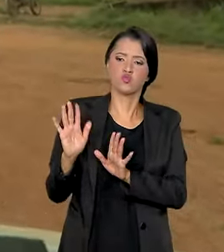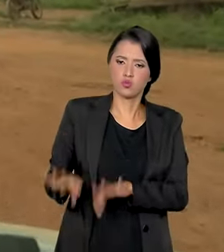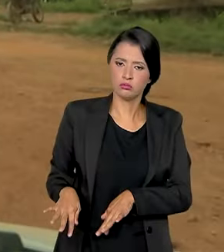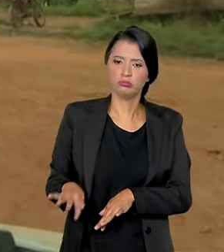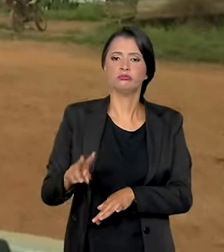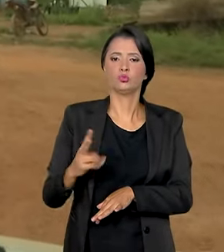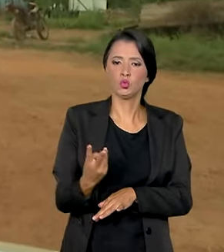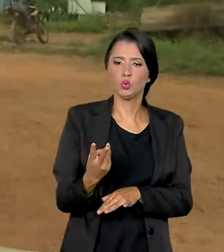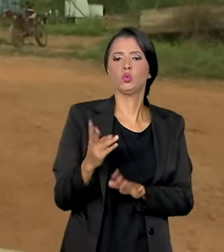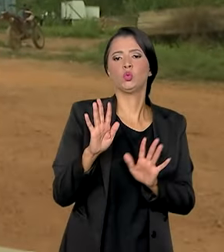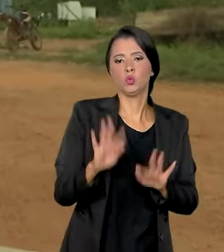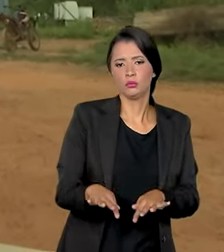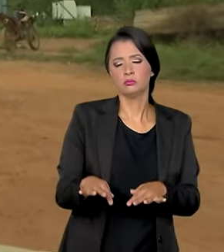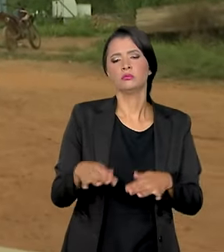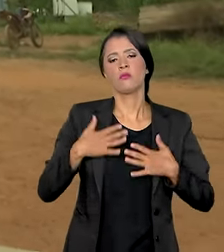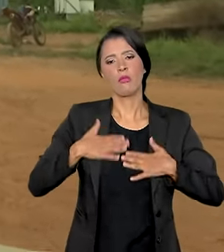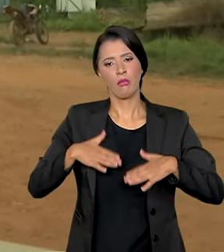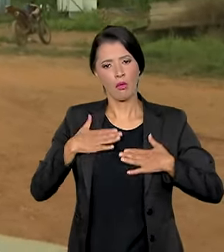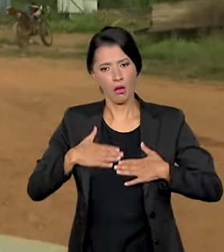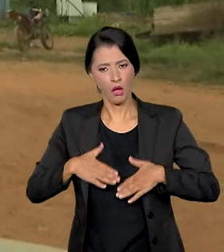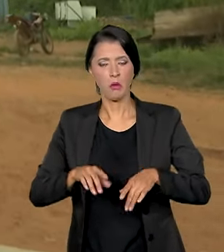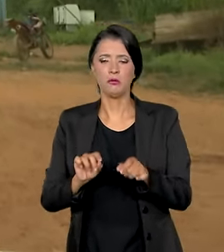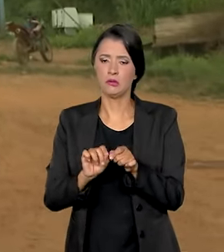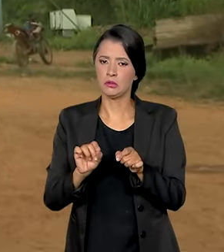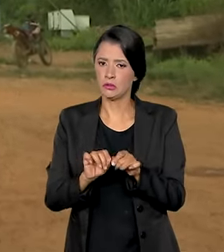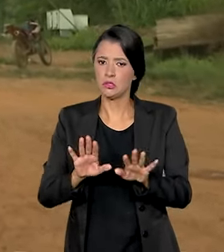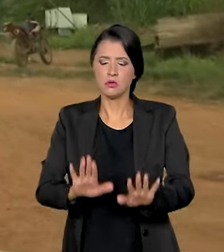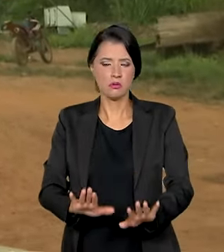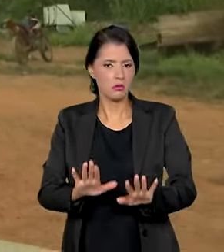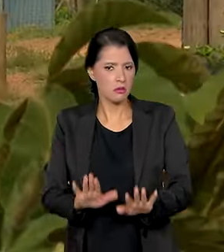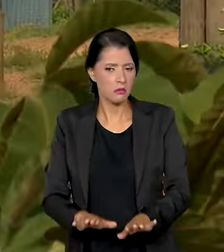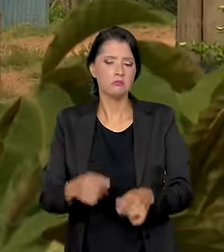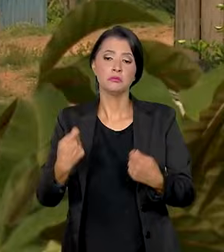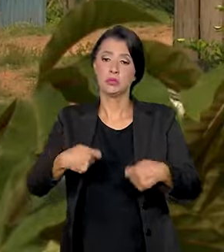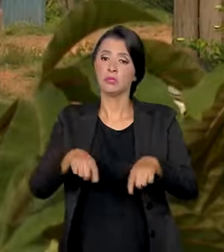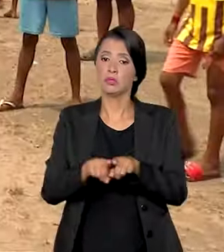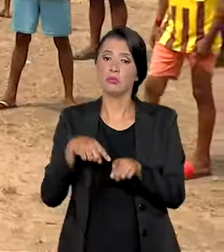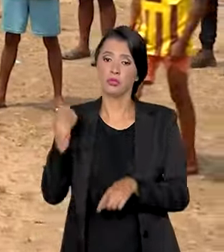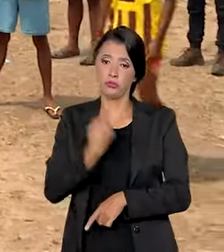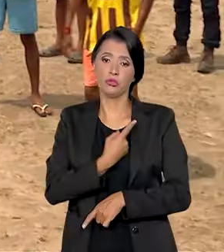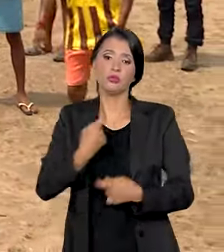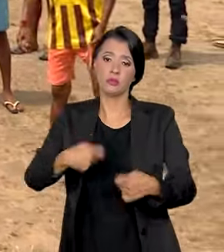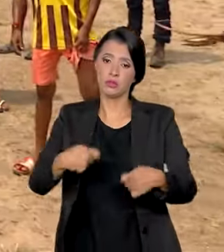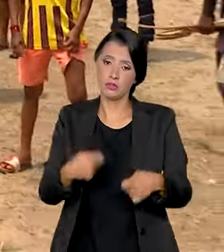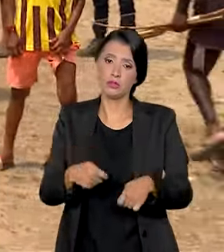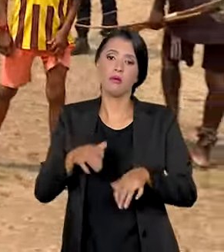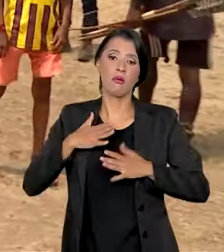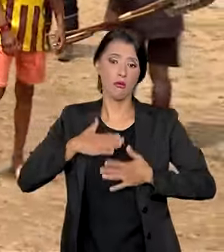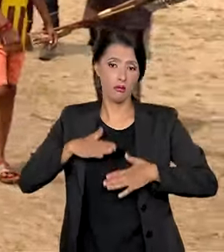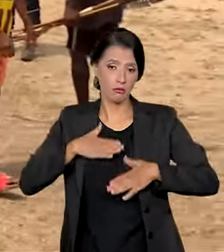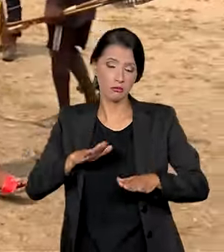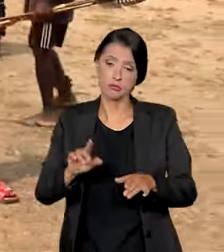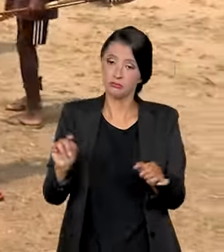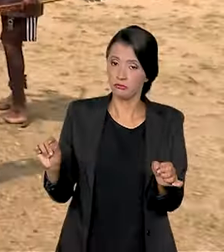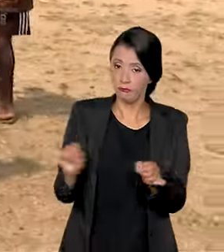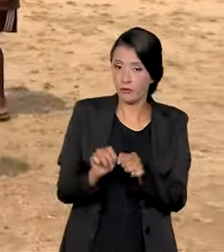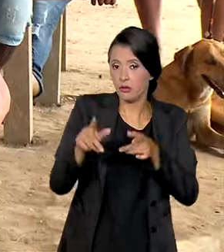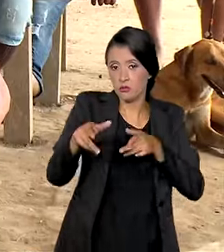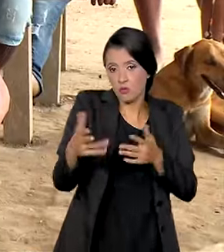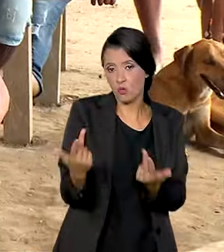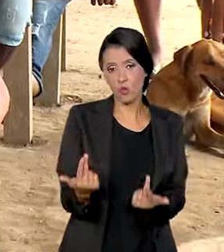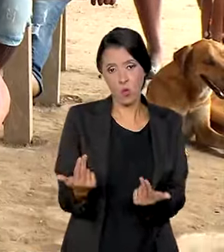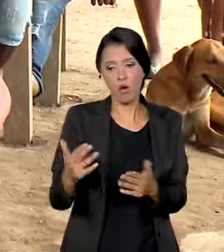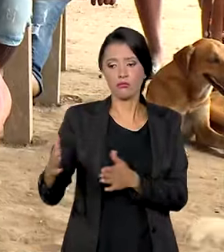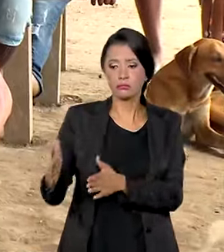fazer de uma forma tranquila, né? Mas essa tranquilidade tem que vir também da gente. Então, a gente faz de forma